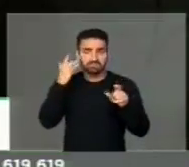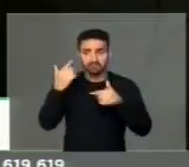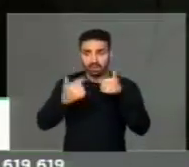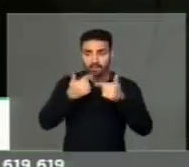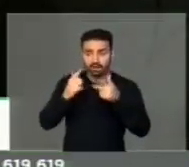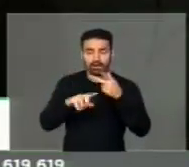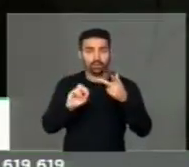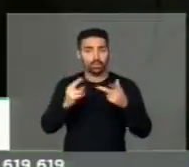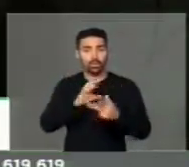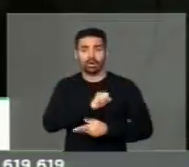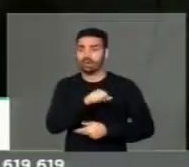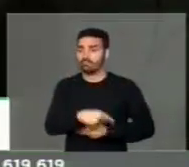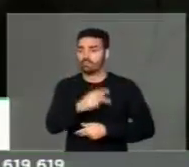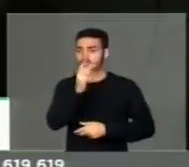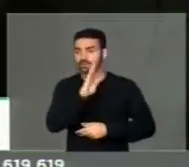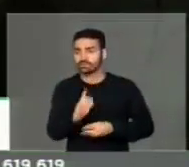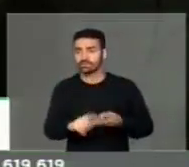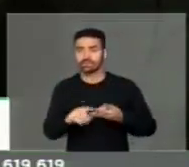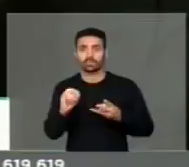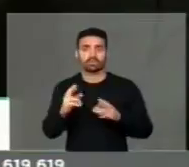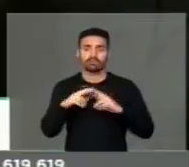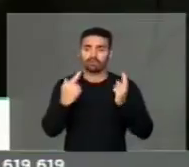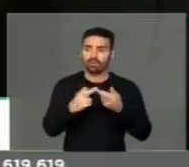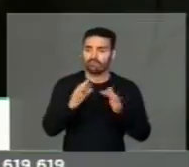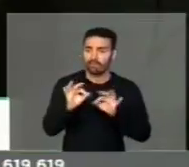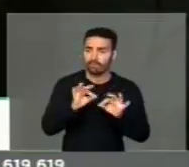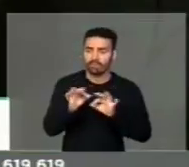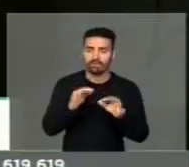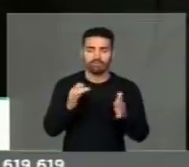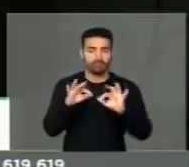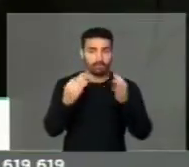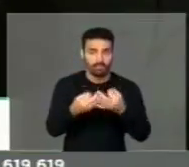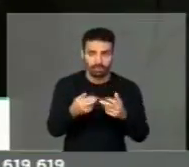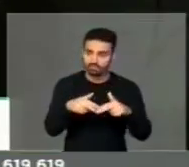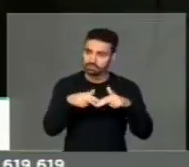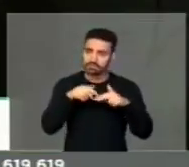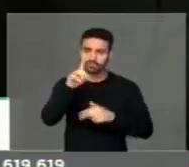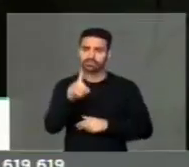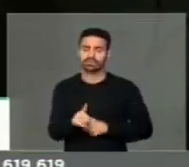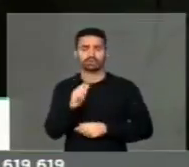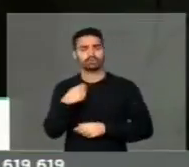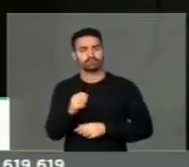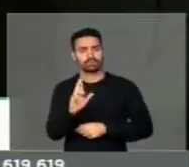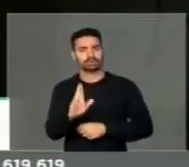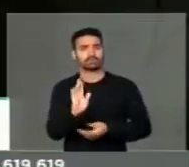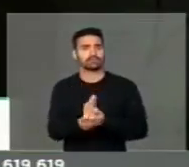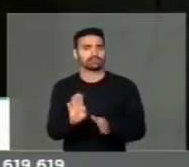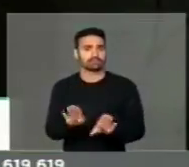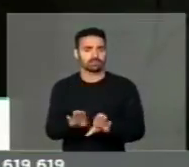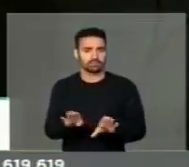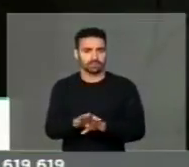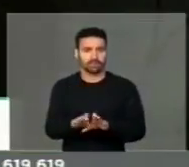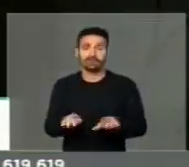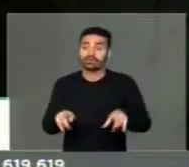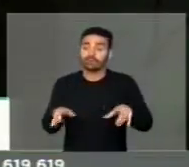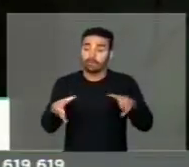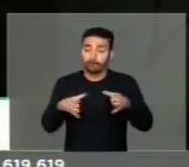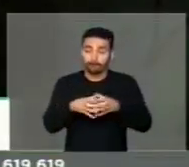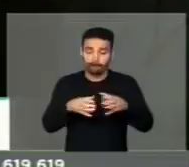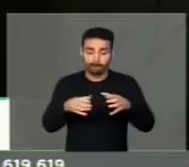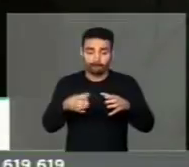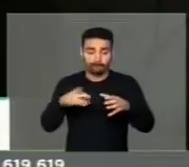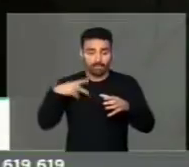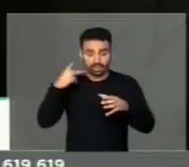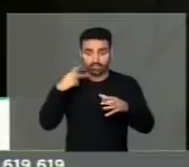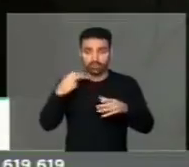de amor por esse país, de relação familiar, e eles têm que ter o direito de ser representados também. A própria filiação partidária, eles não podem